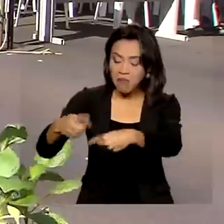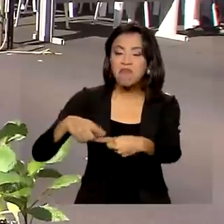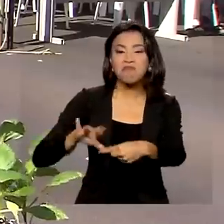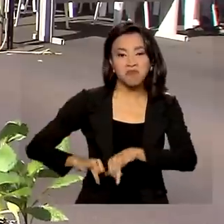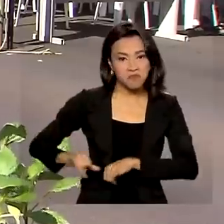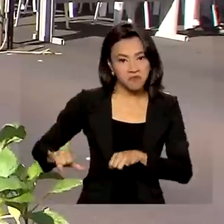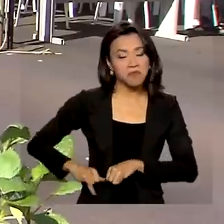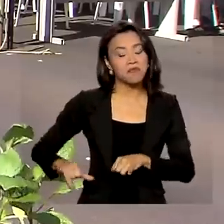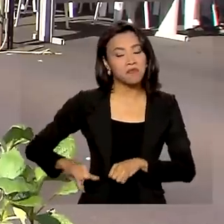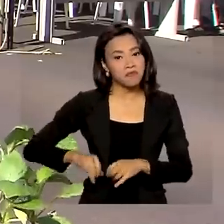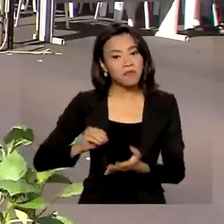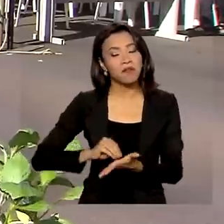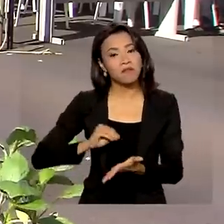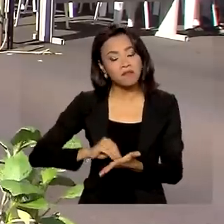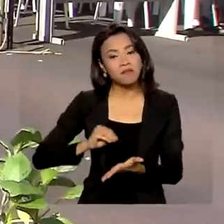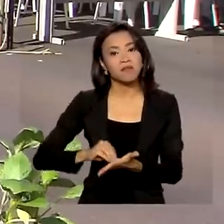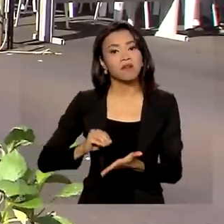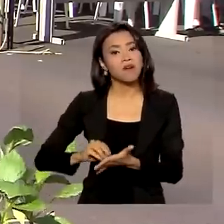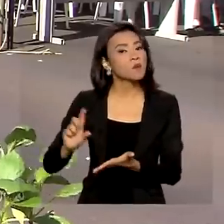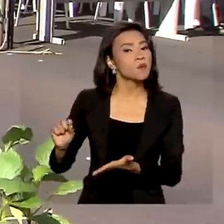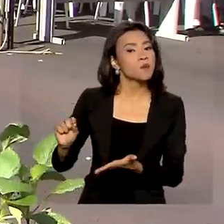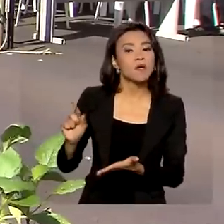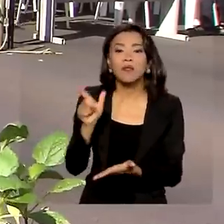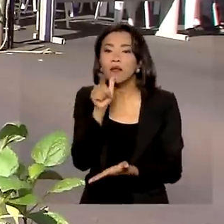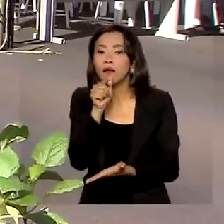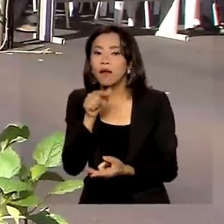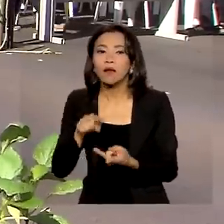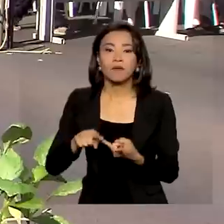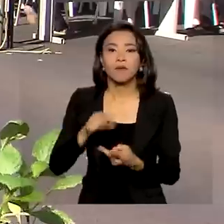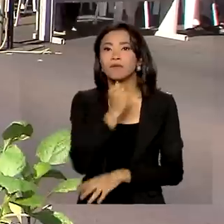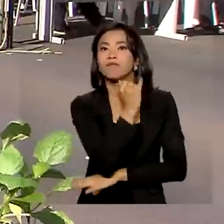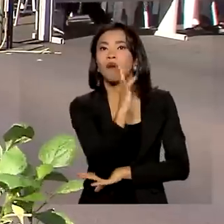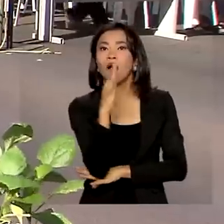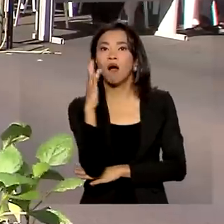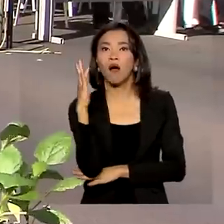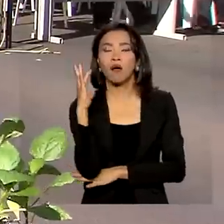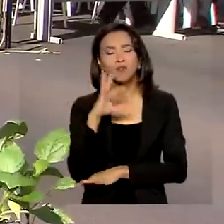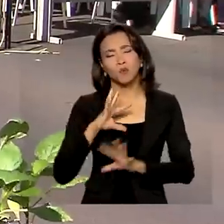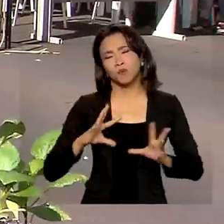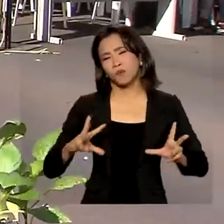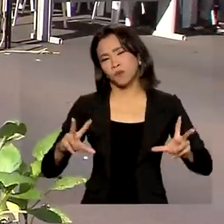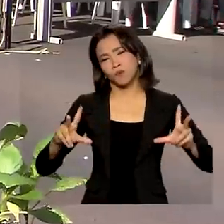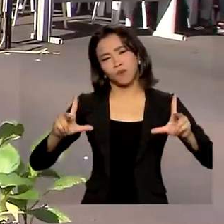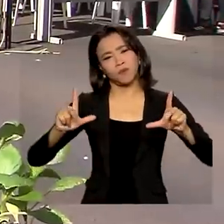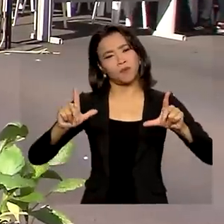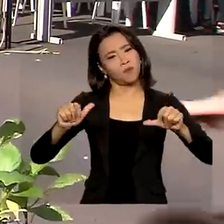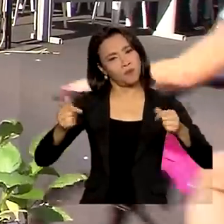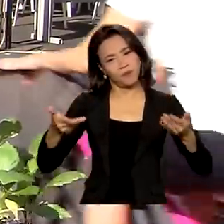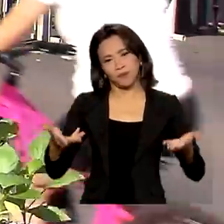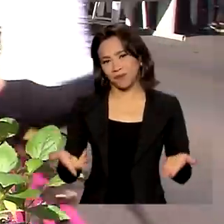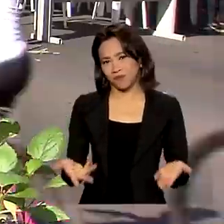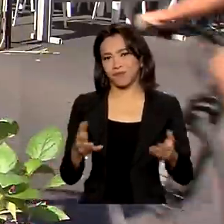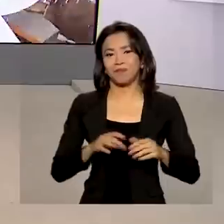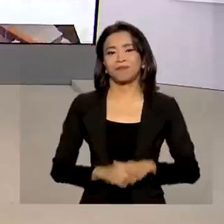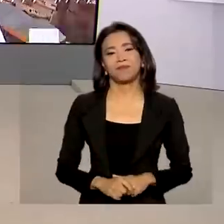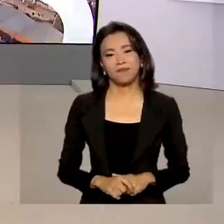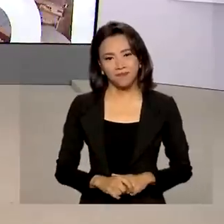com a falta, tanto da água, como das matas, de tudo, enfim, que envolve o meio ambiente.